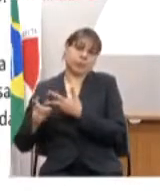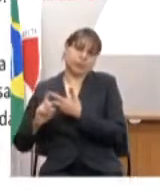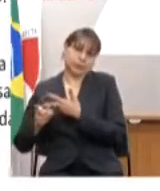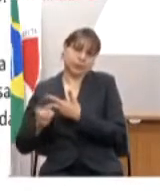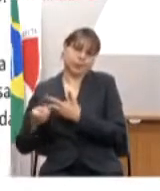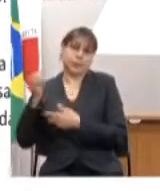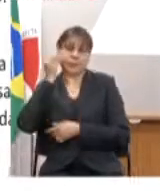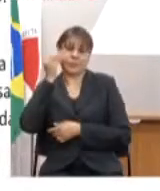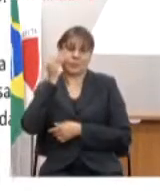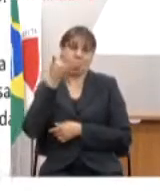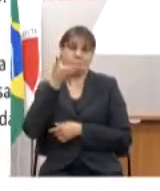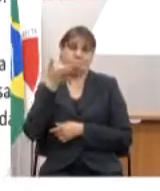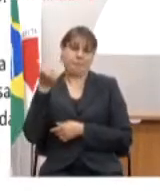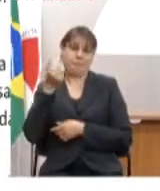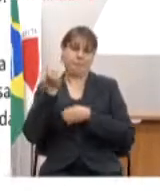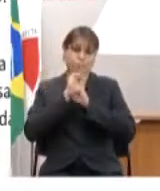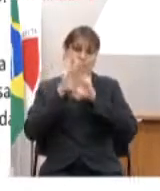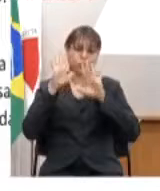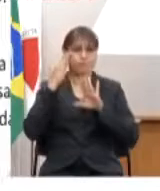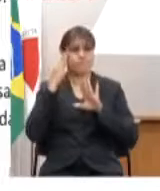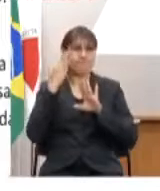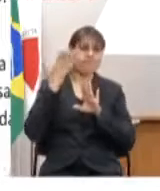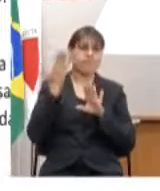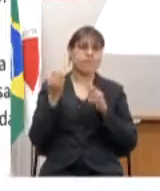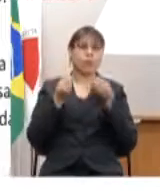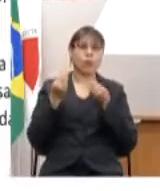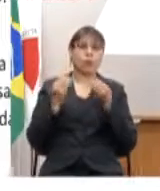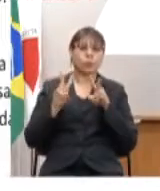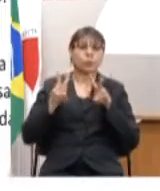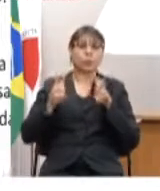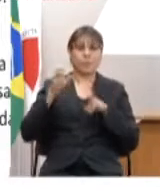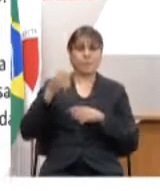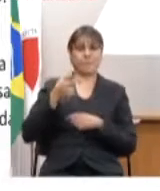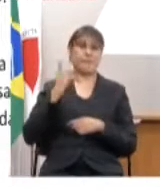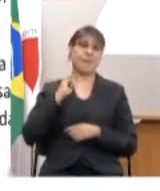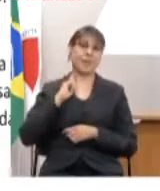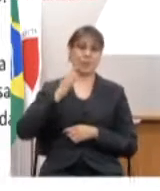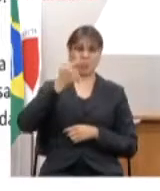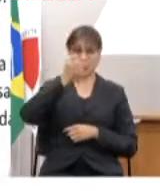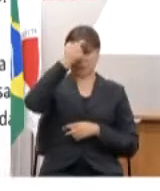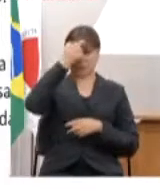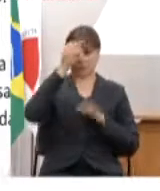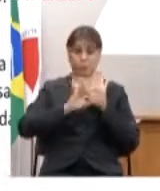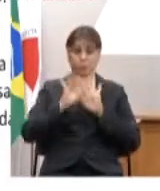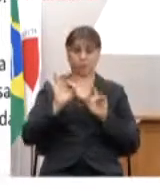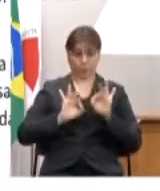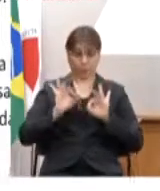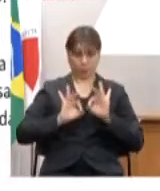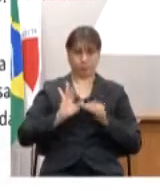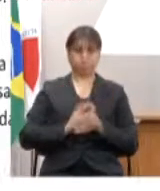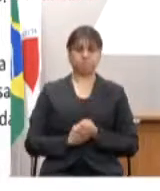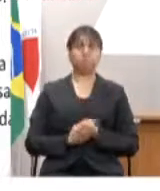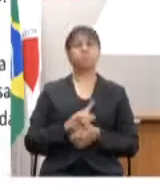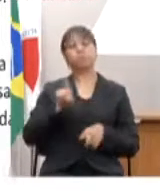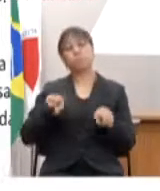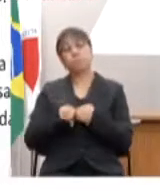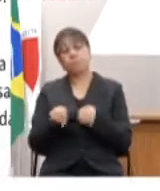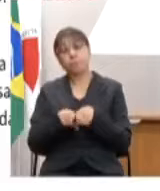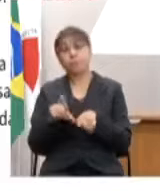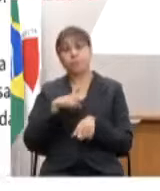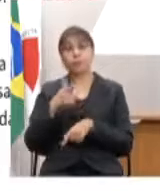uma visão mais ampla no que tange ao Minas Consciente e o Comitê Extraordinário seria a instância